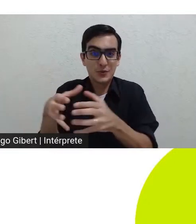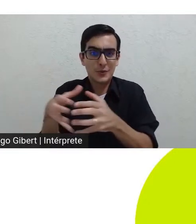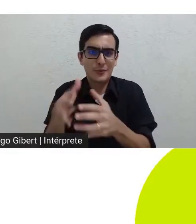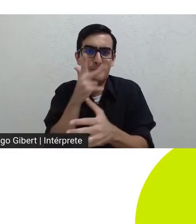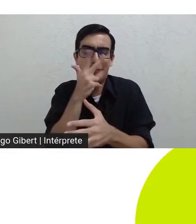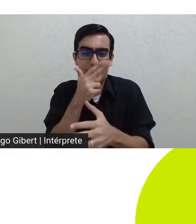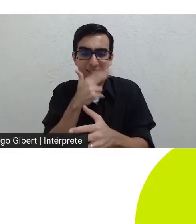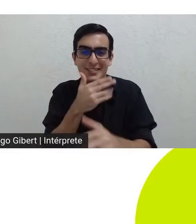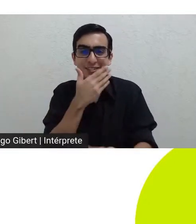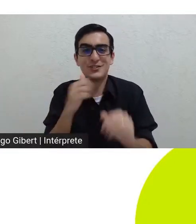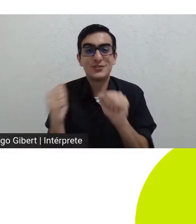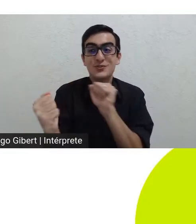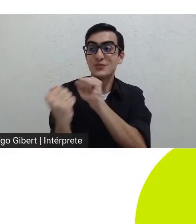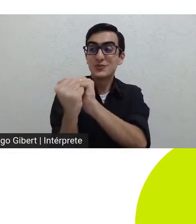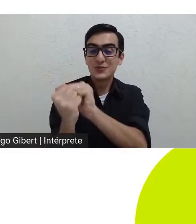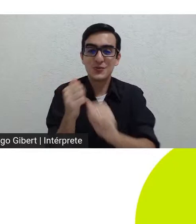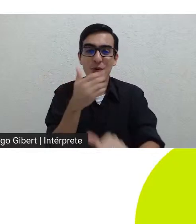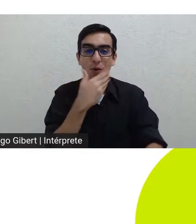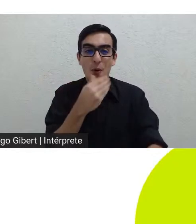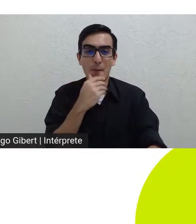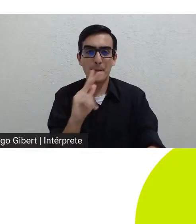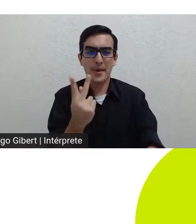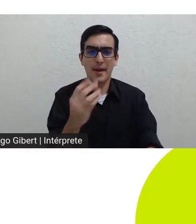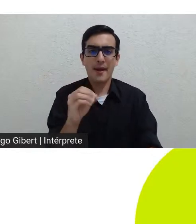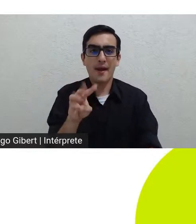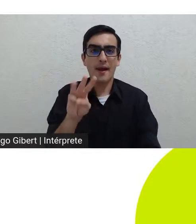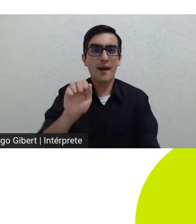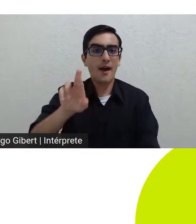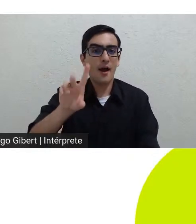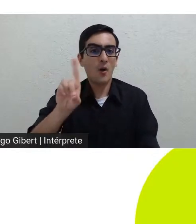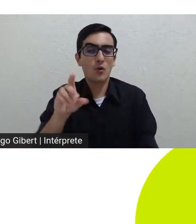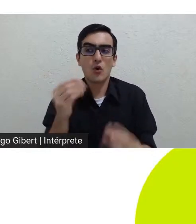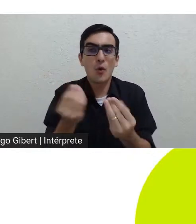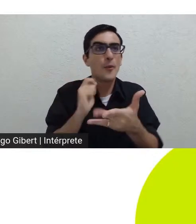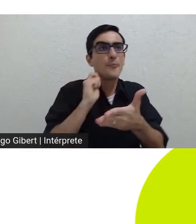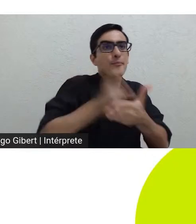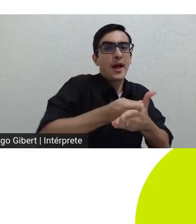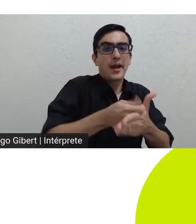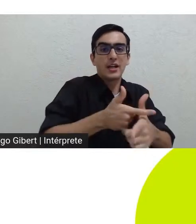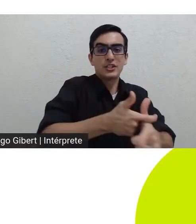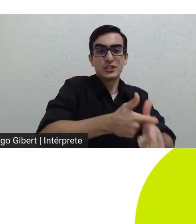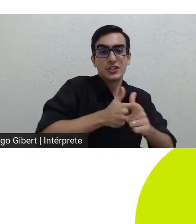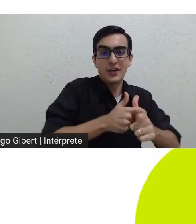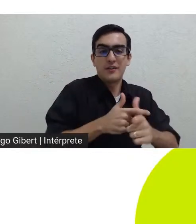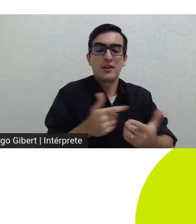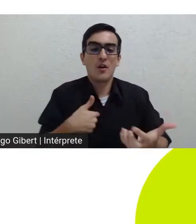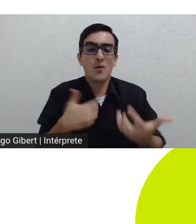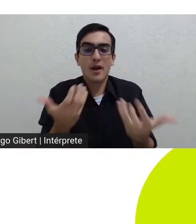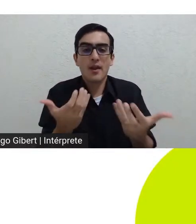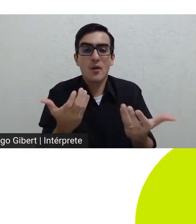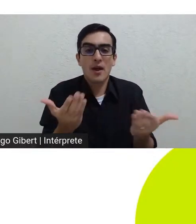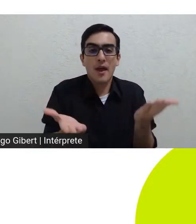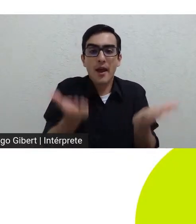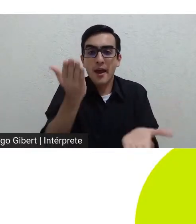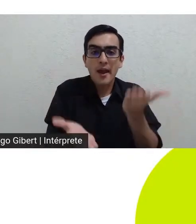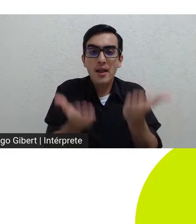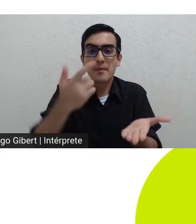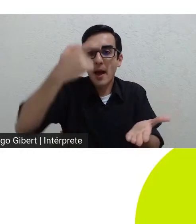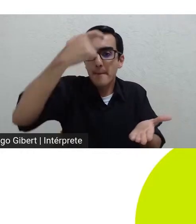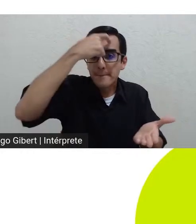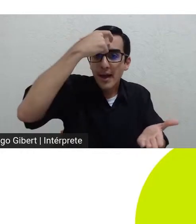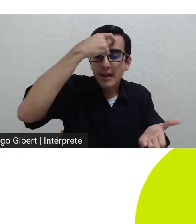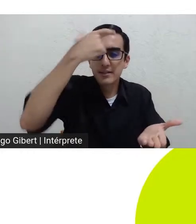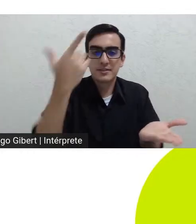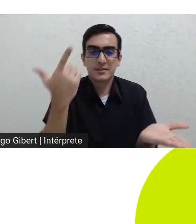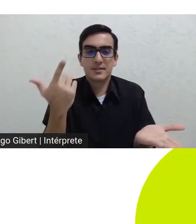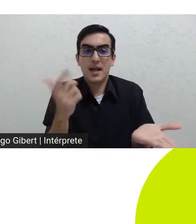Howard a forma como ele procura pagar as suas dívidas a forma como ele tenta equilibrar a amante a